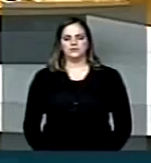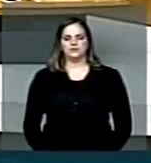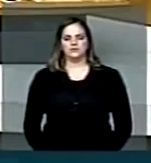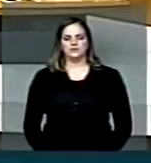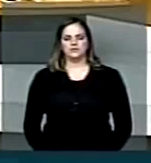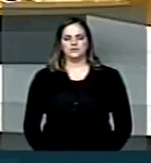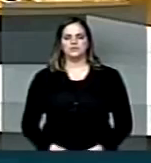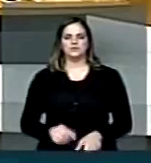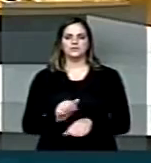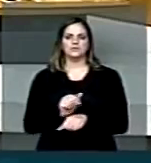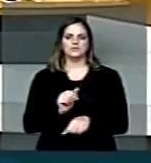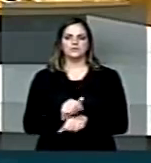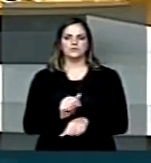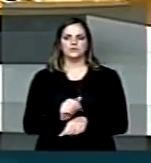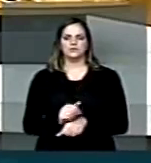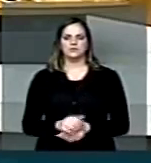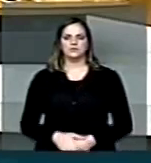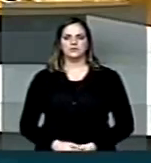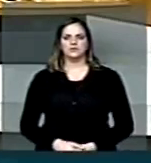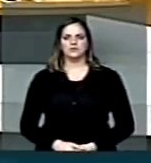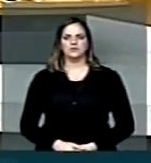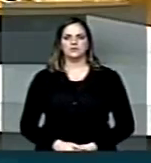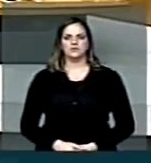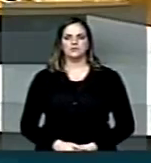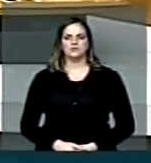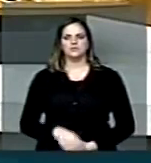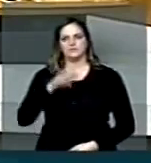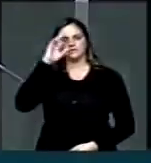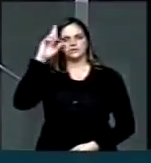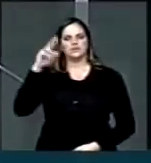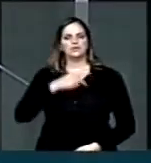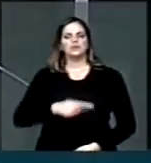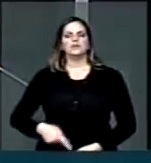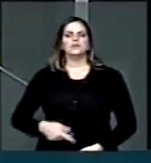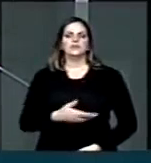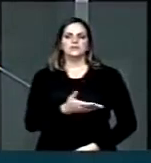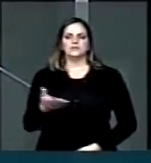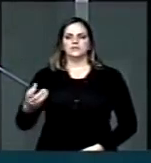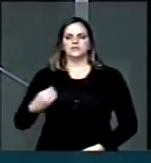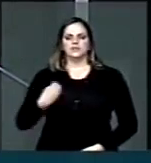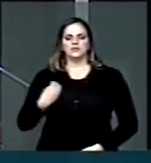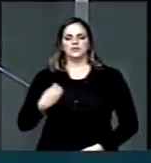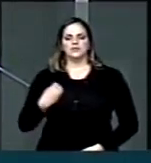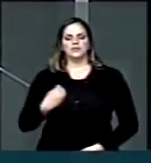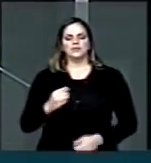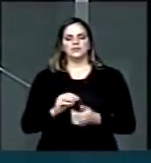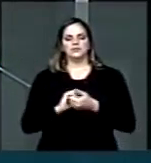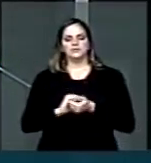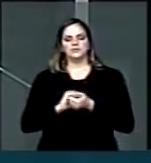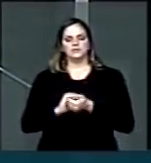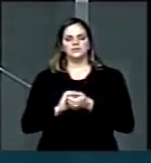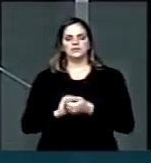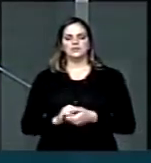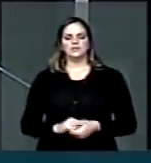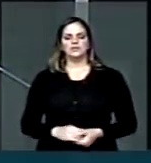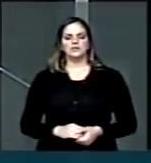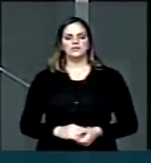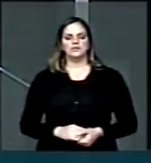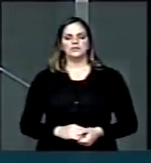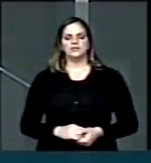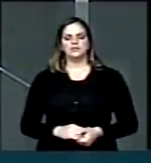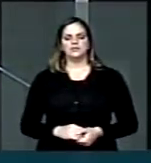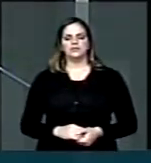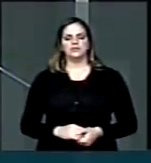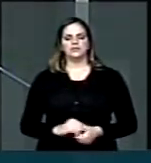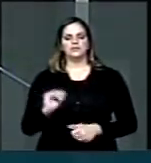BRSDB, São Paulo. Senhor Presidente, senhoras e senhores deputados, uma pauta de interesse da